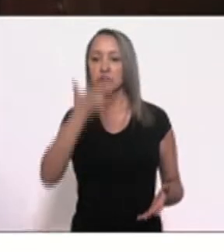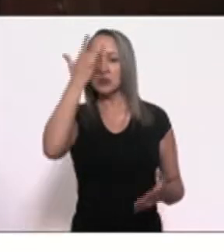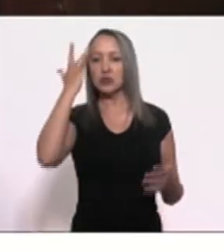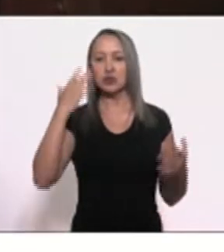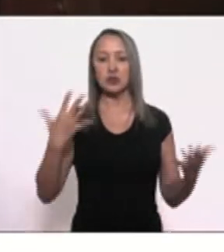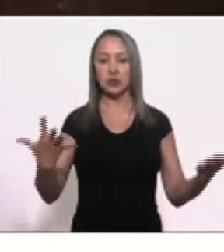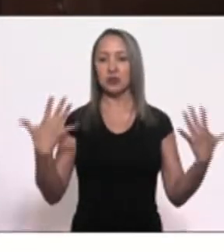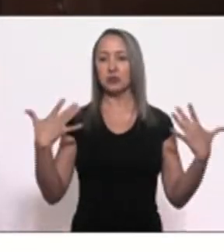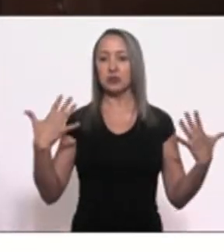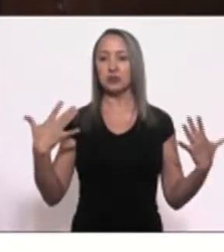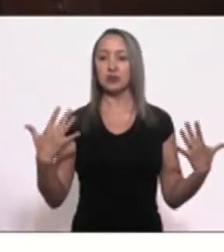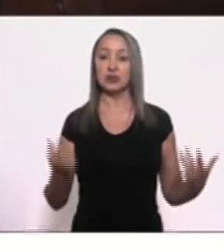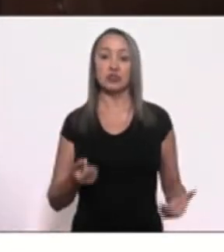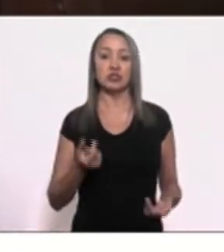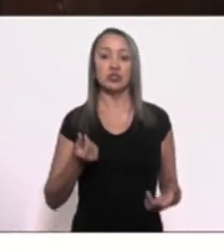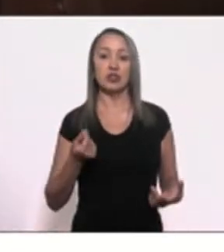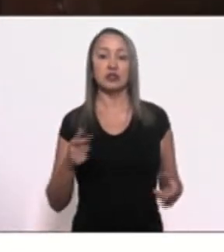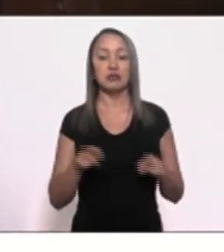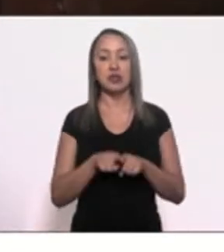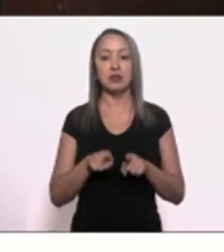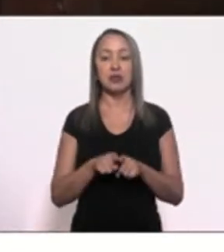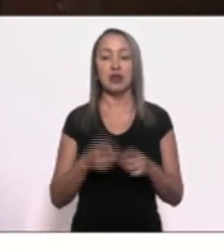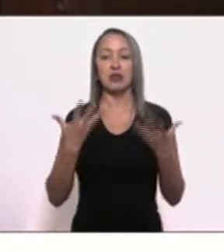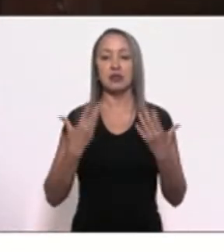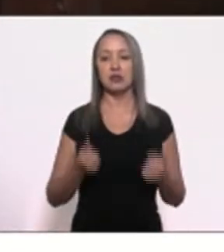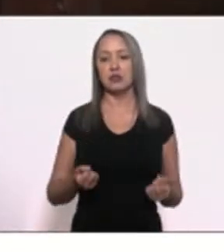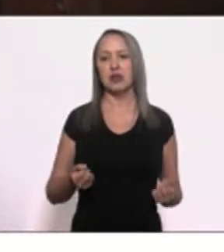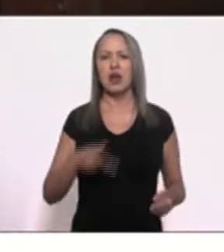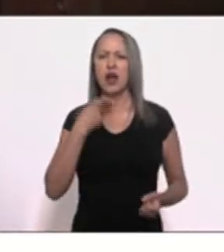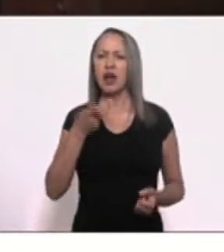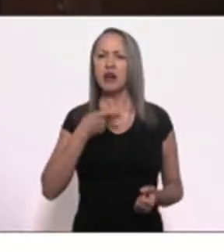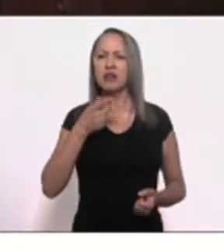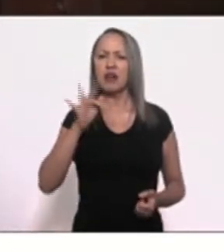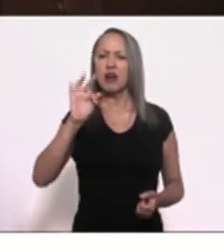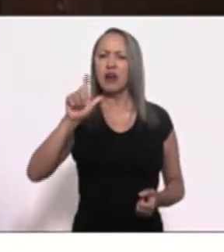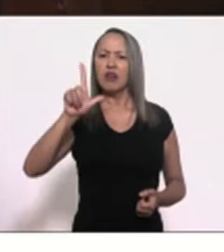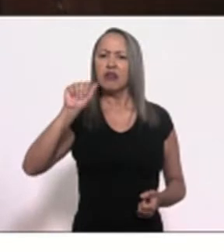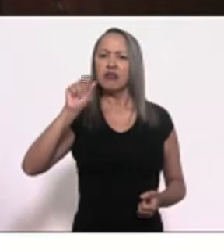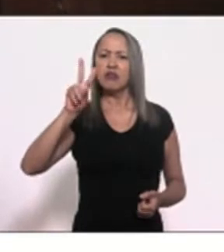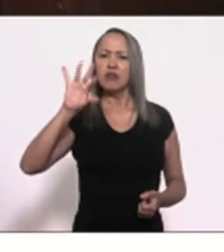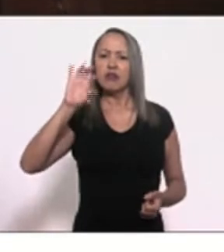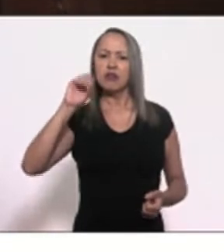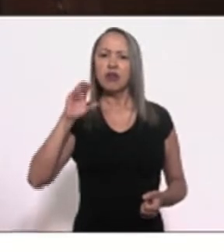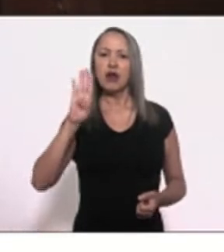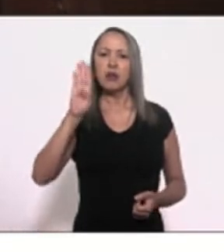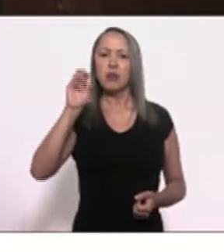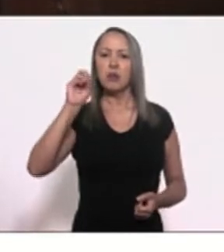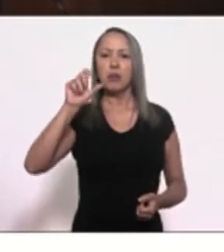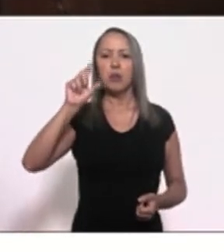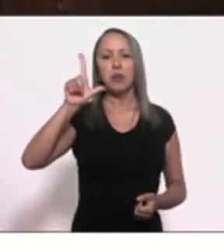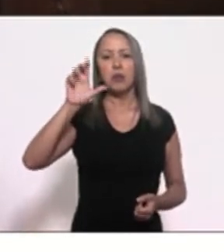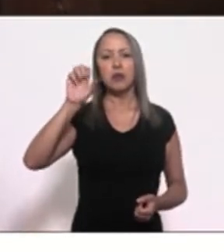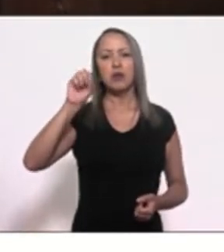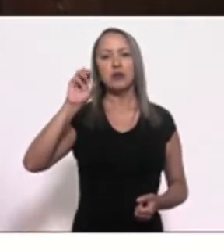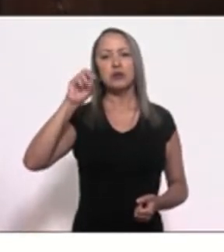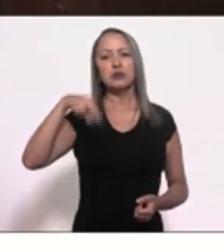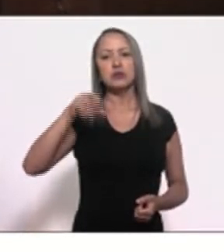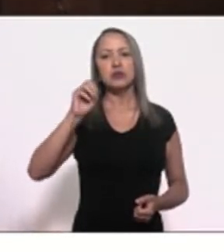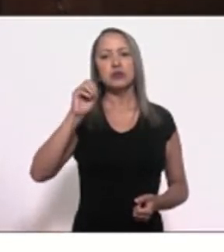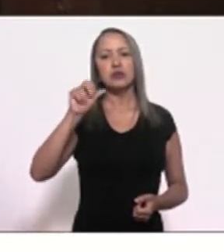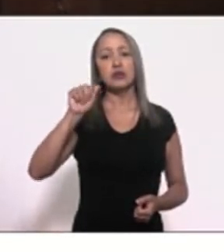Aí vem aqui, cita o senador Flávio Bolsonaro, como se ele tivesse alguma coisa a ver com isso.